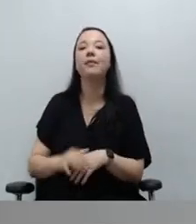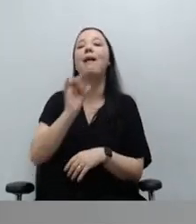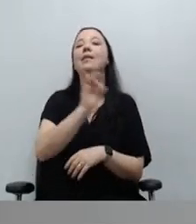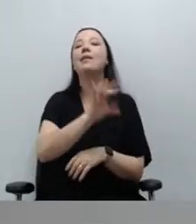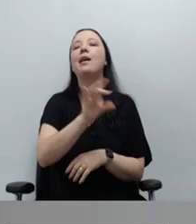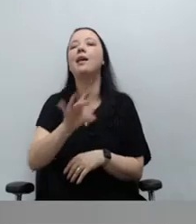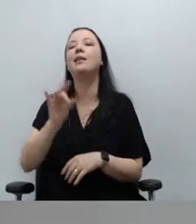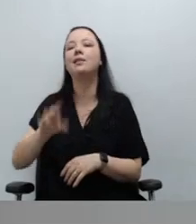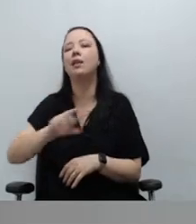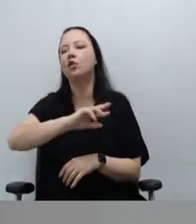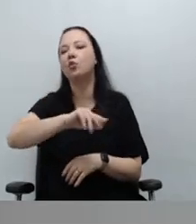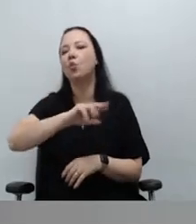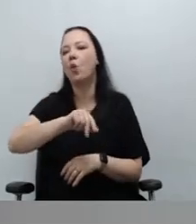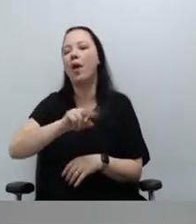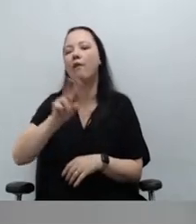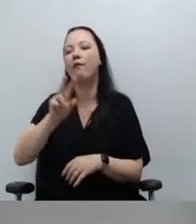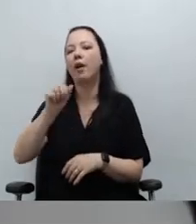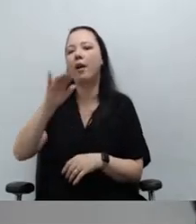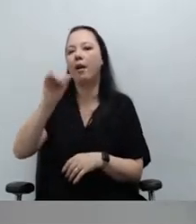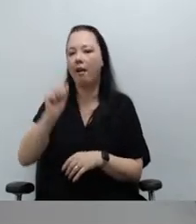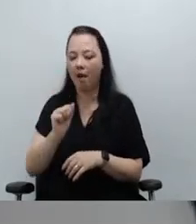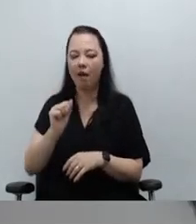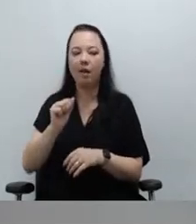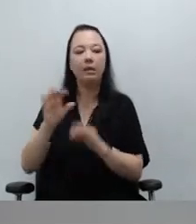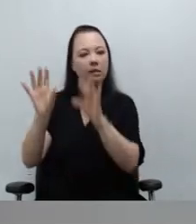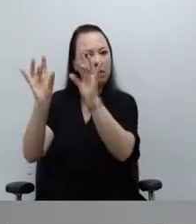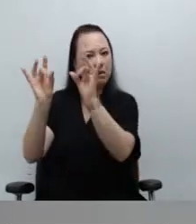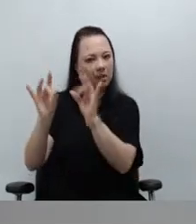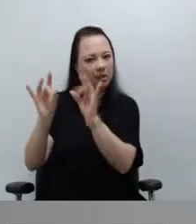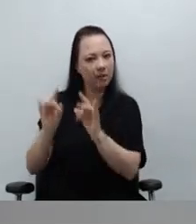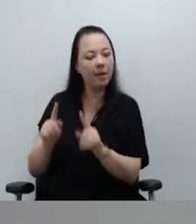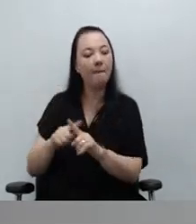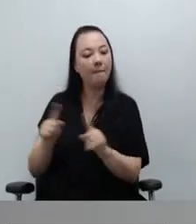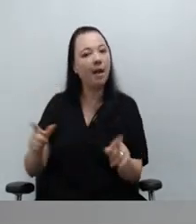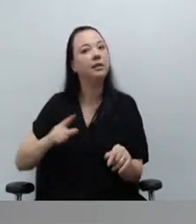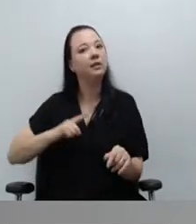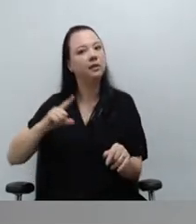vara especializada, tem uma vara de referência para a infância,